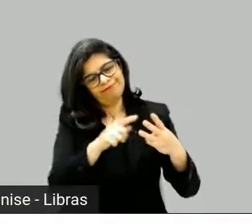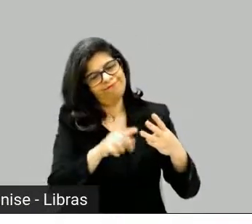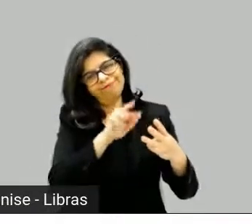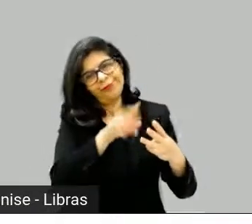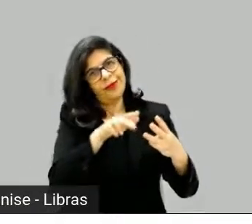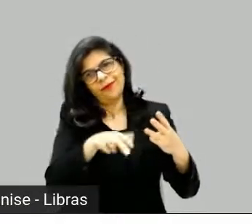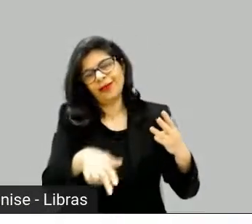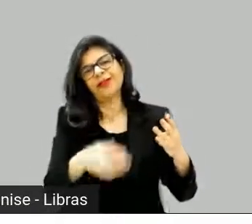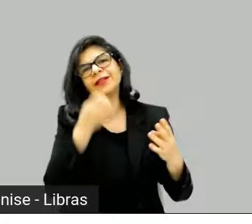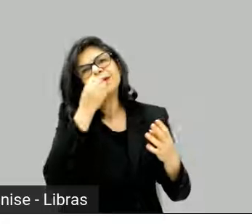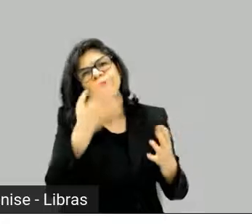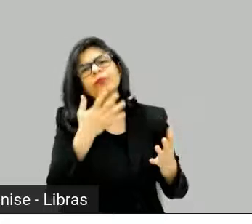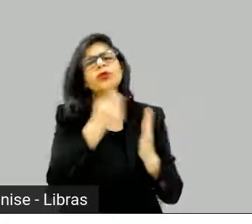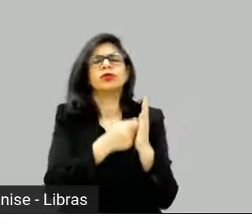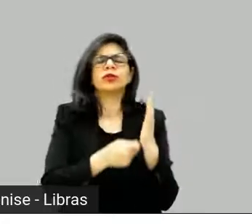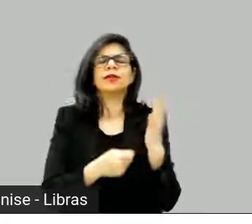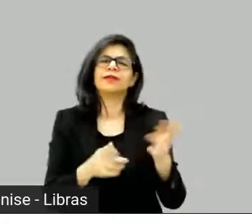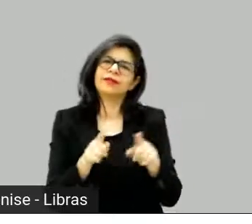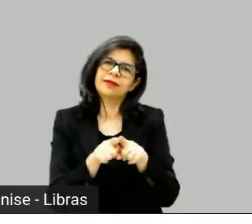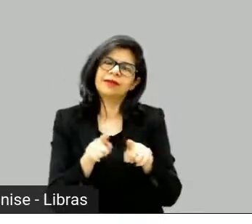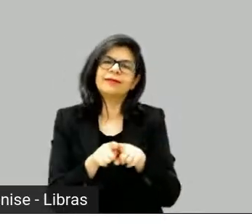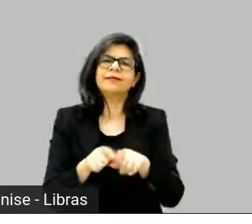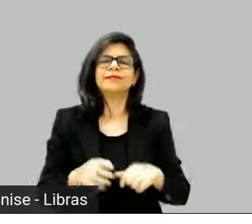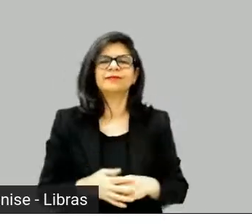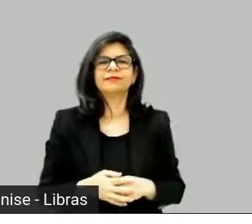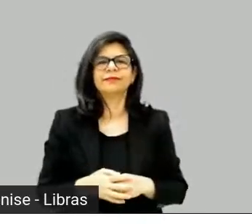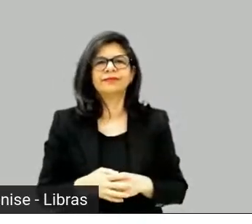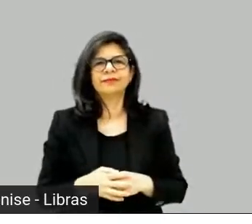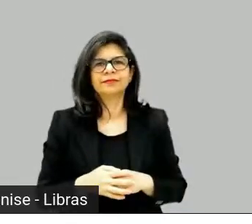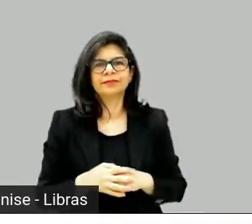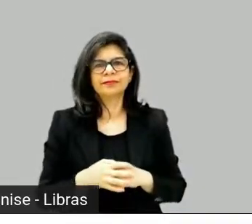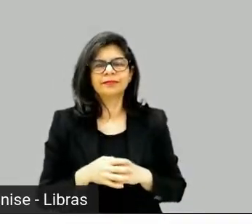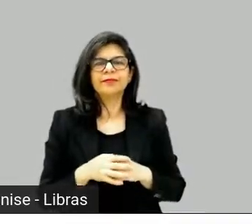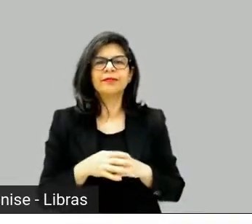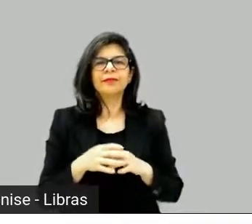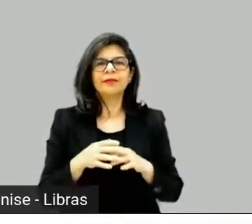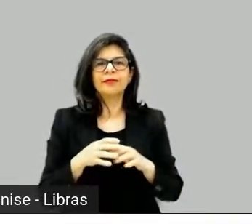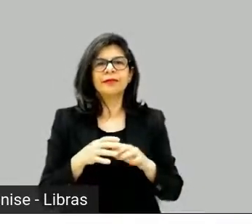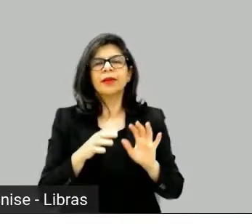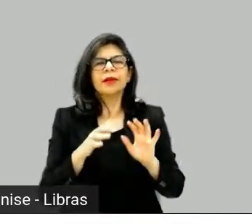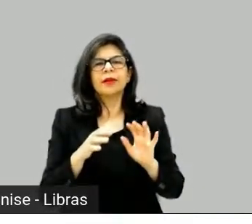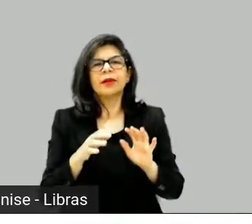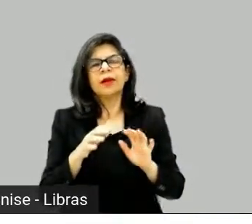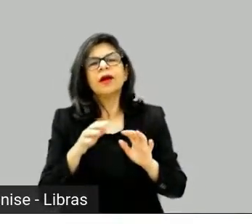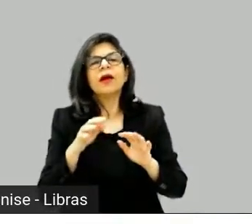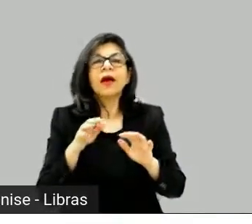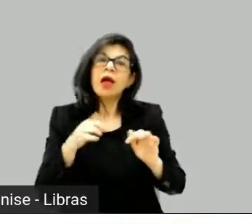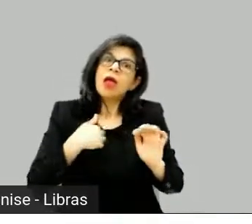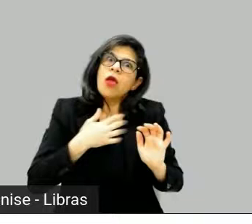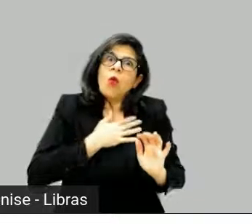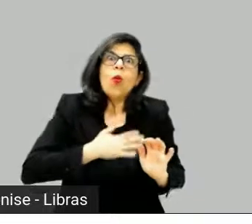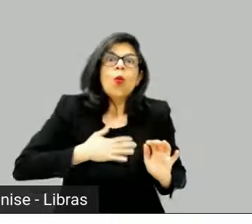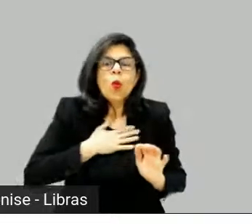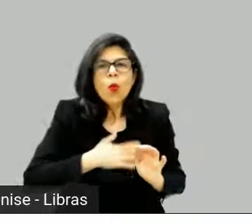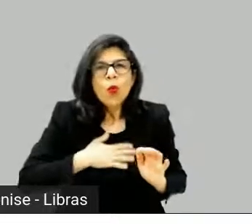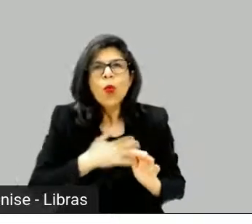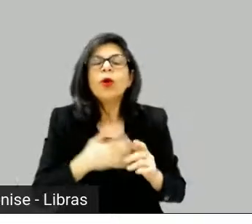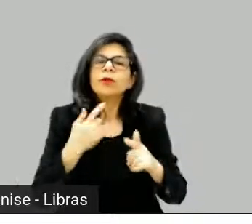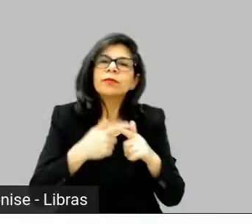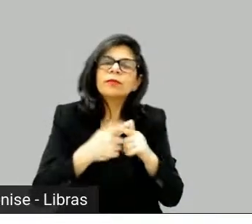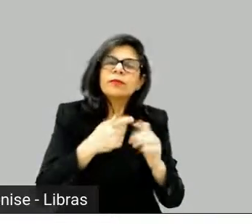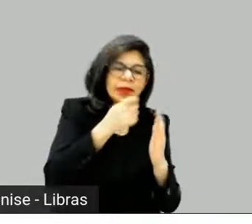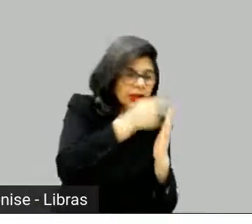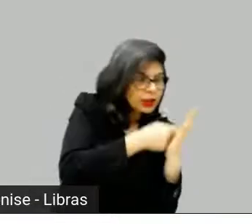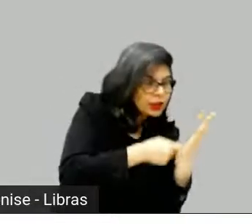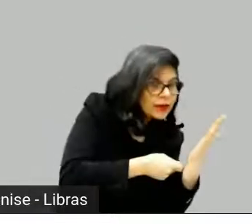não vai ser bem aquilo, é um negócio meio, né? É legal, eu adoro, no momento que eu estou escrevendo, eu me sinto filmando